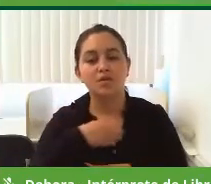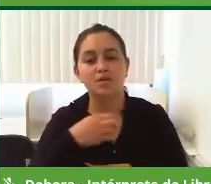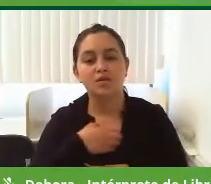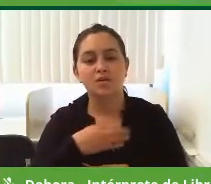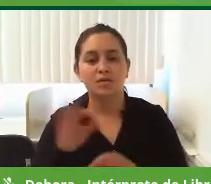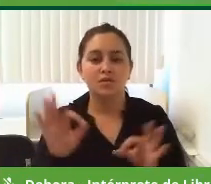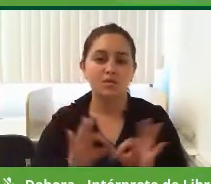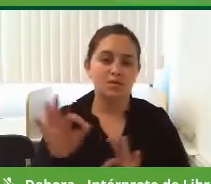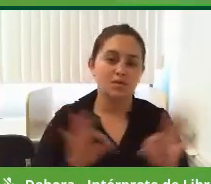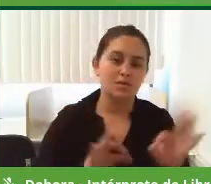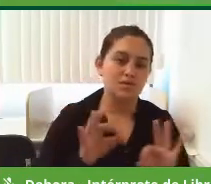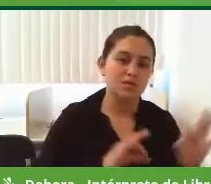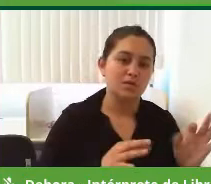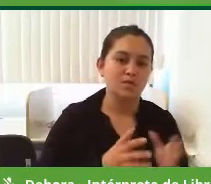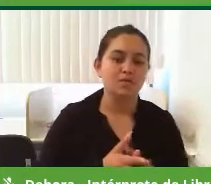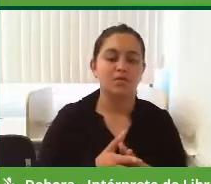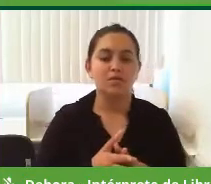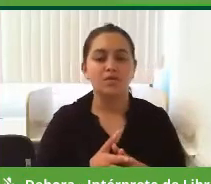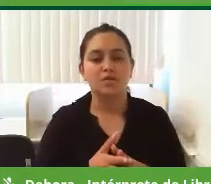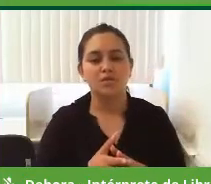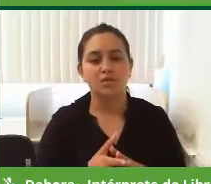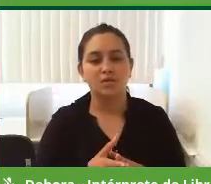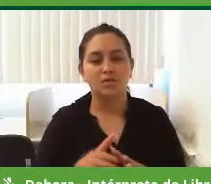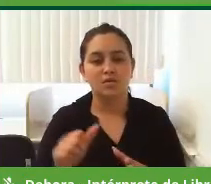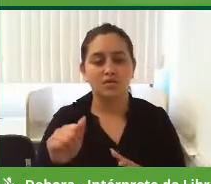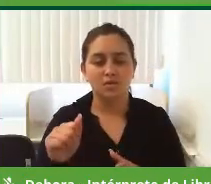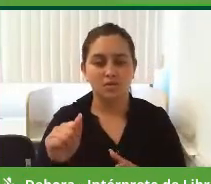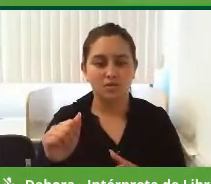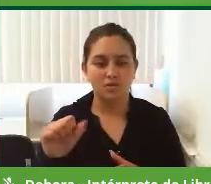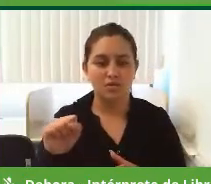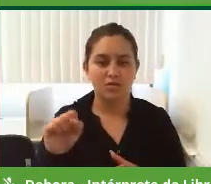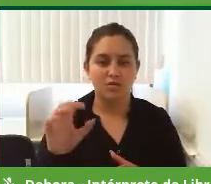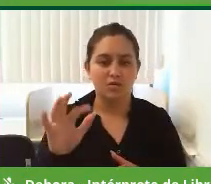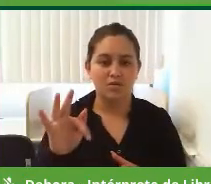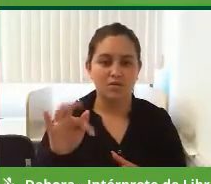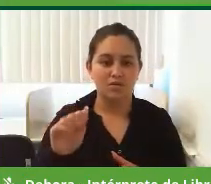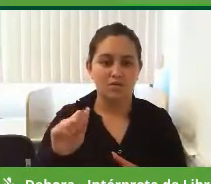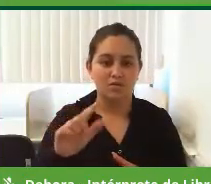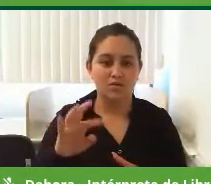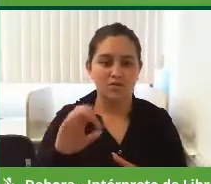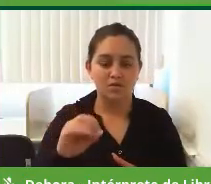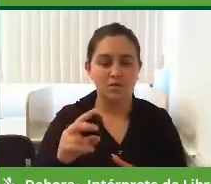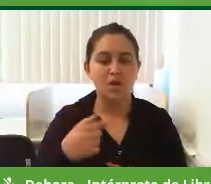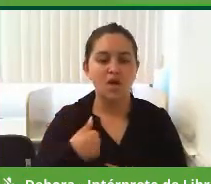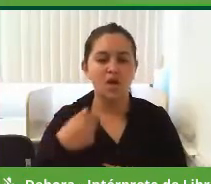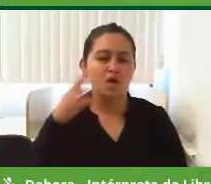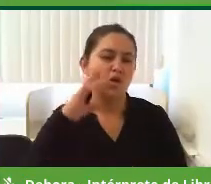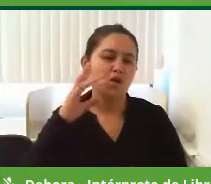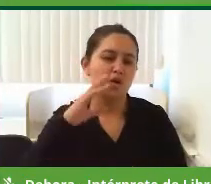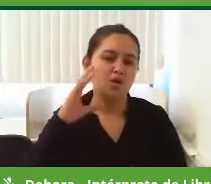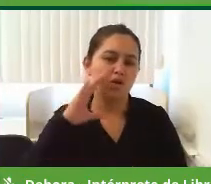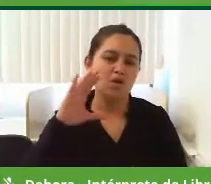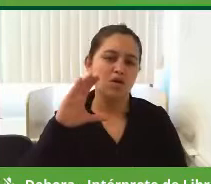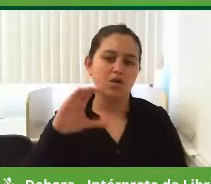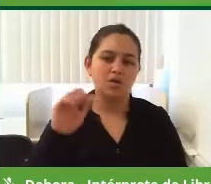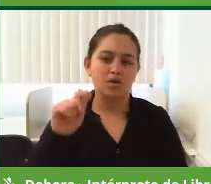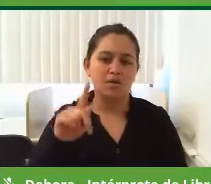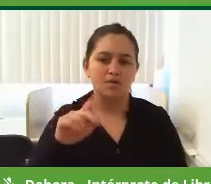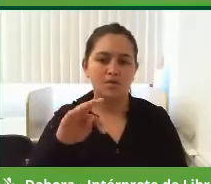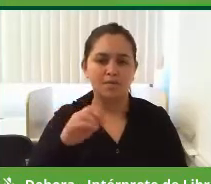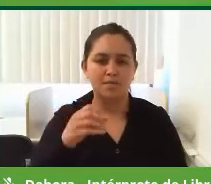organização da questão asfáltica. Eu lembro que quando eu trabalhava na prefeitura, na captação de recursos,